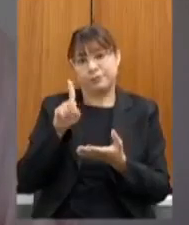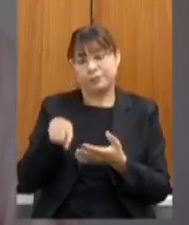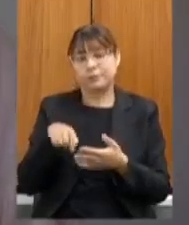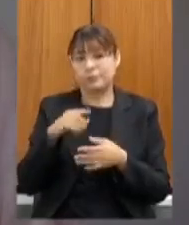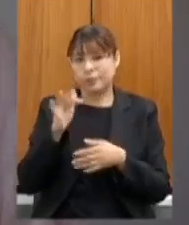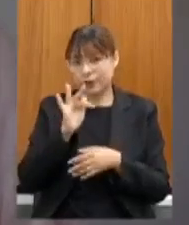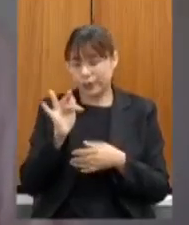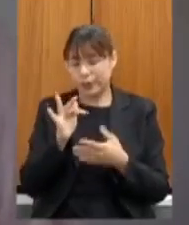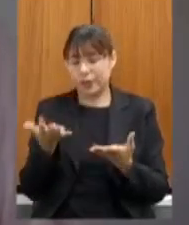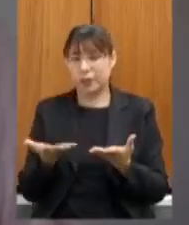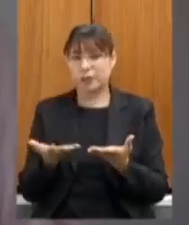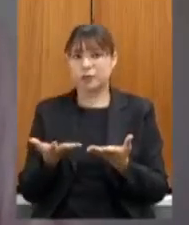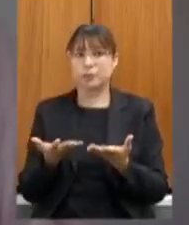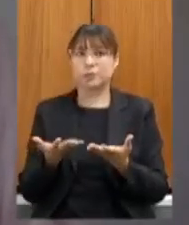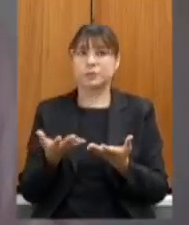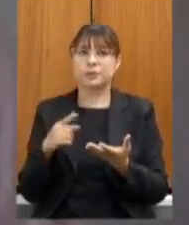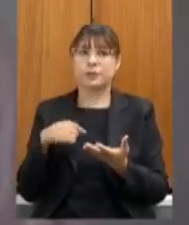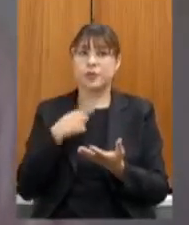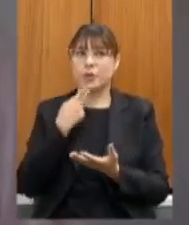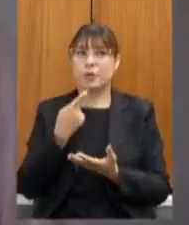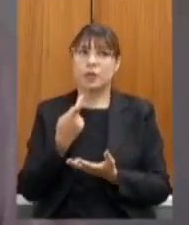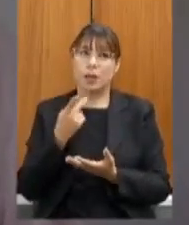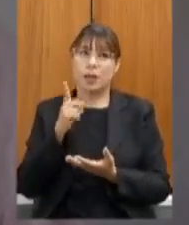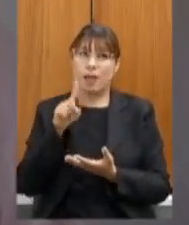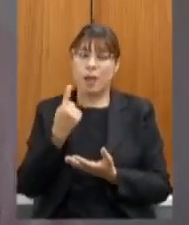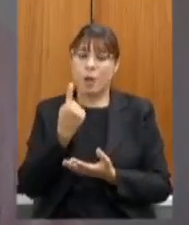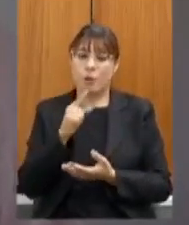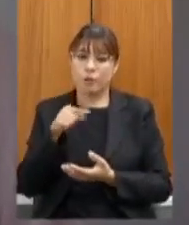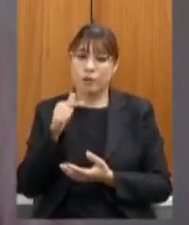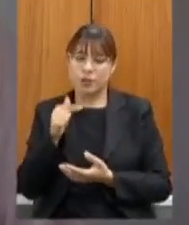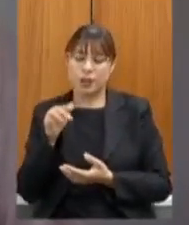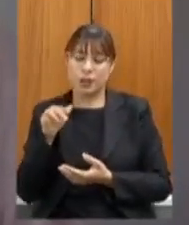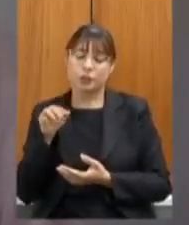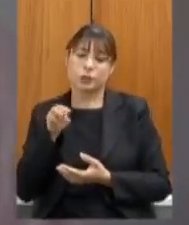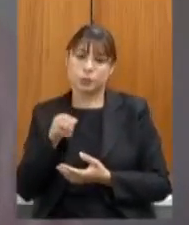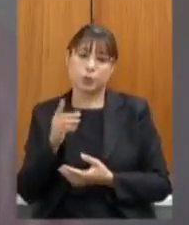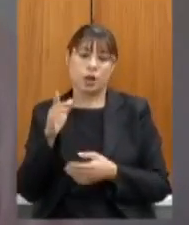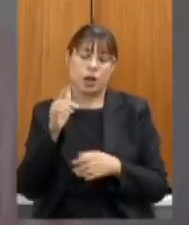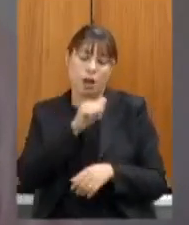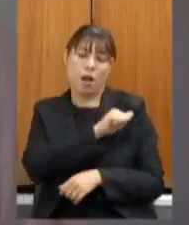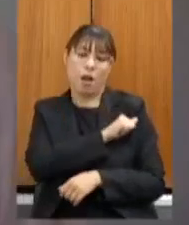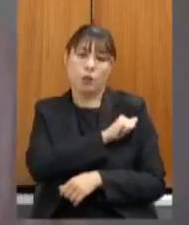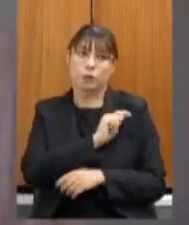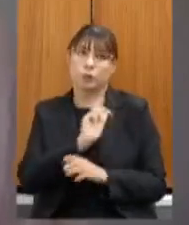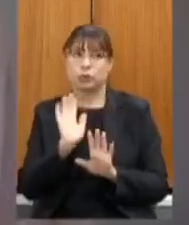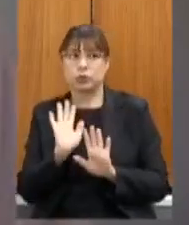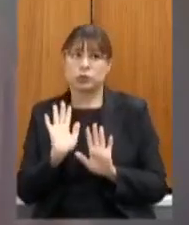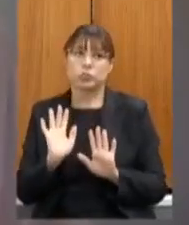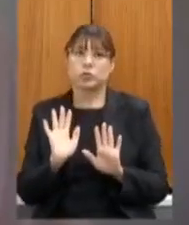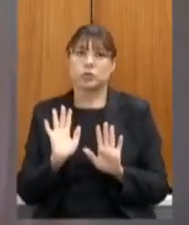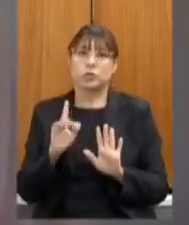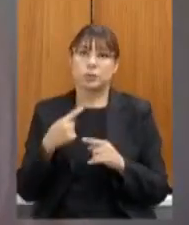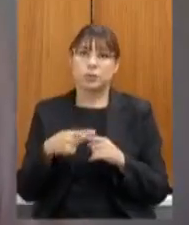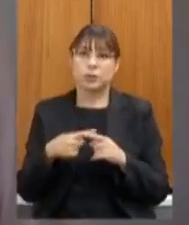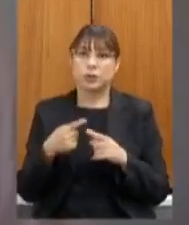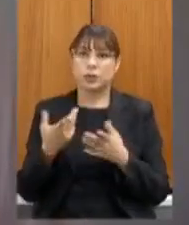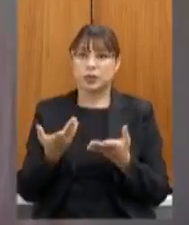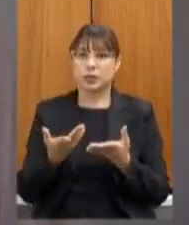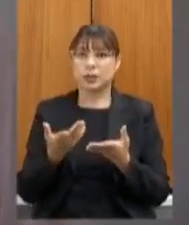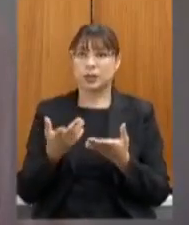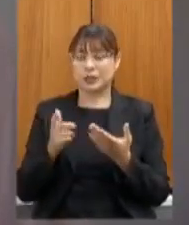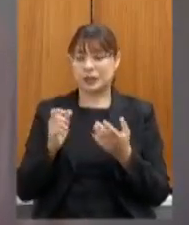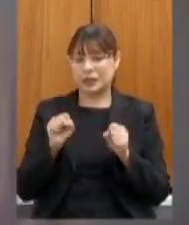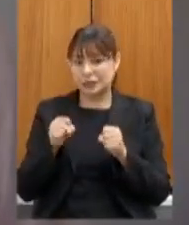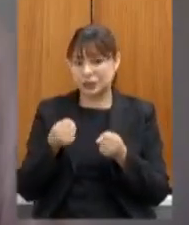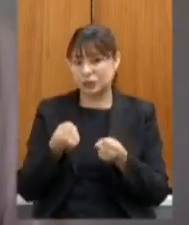a internet para 1.7 milhão de alunos porque infelizmente há condições técnicas que não permitem a oferta a